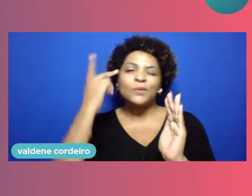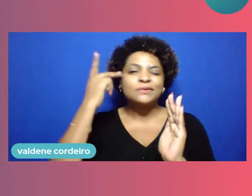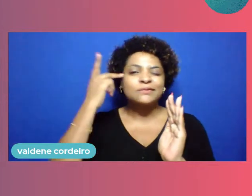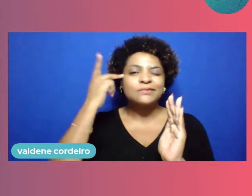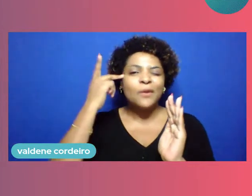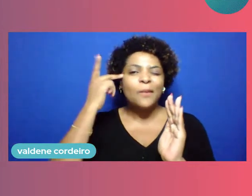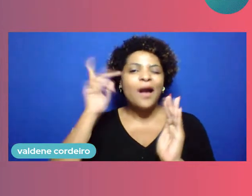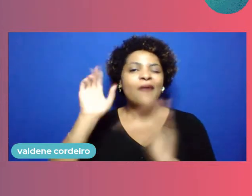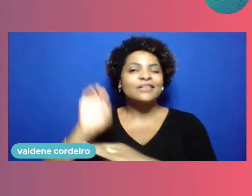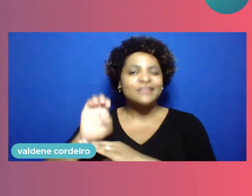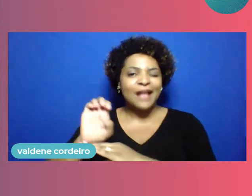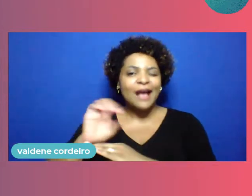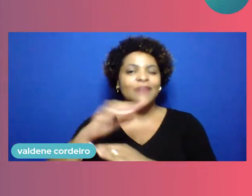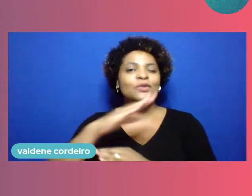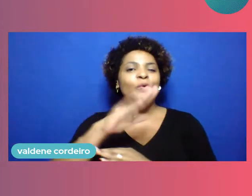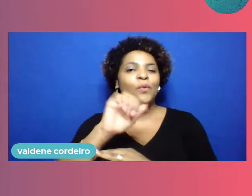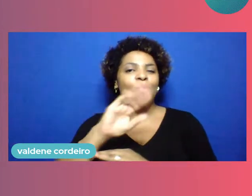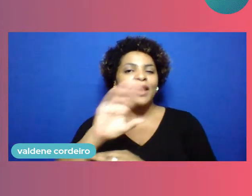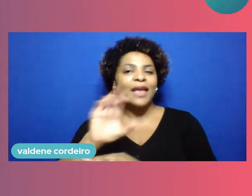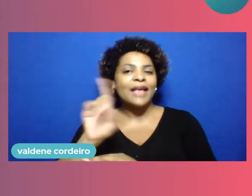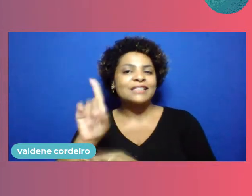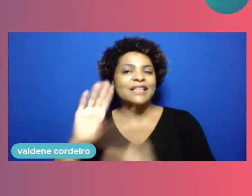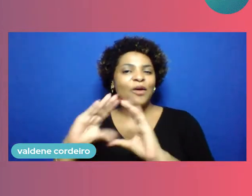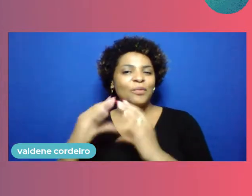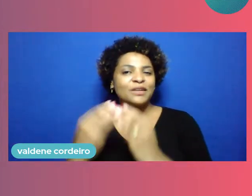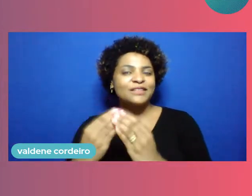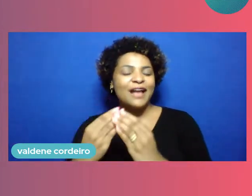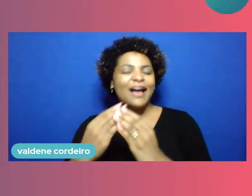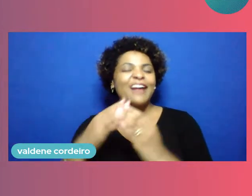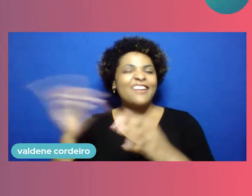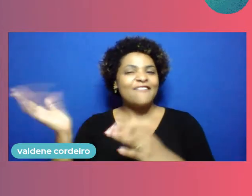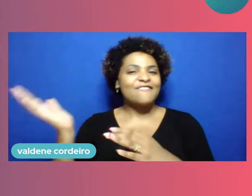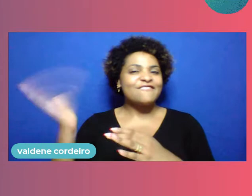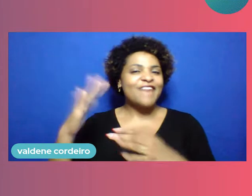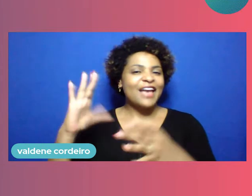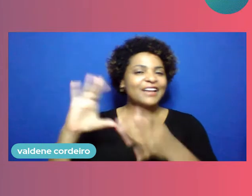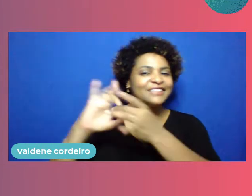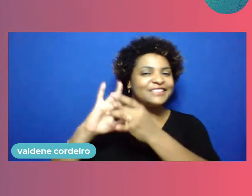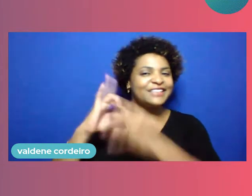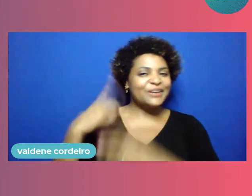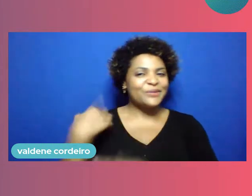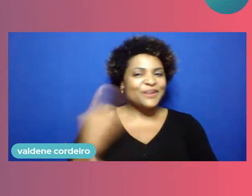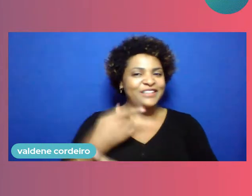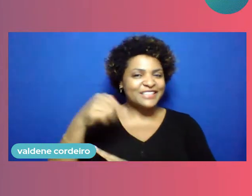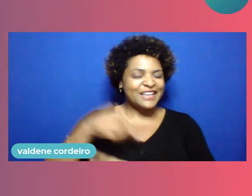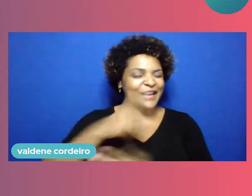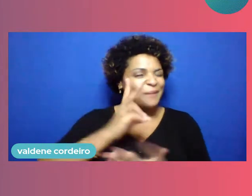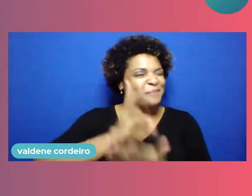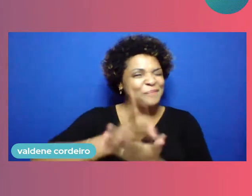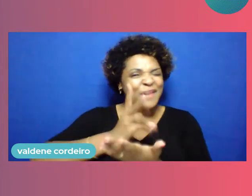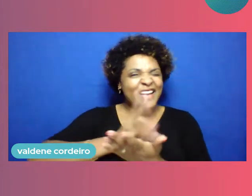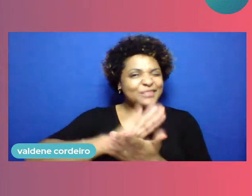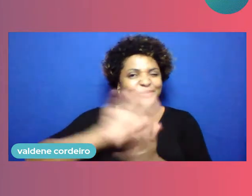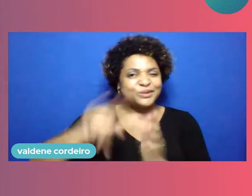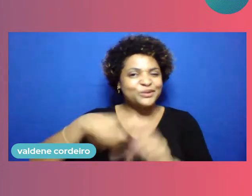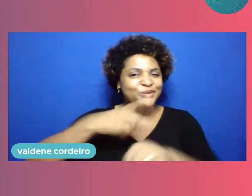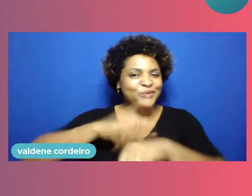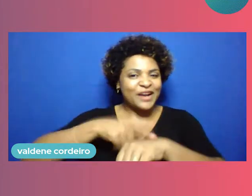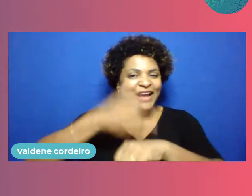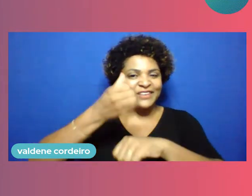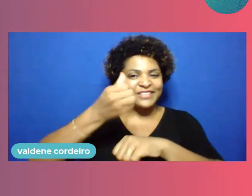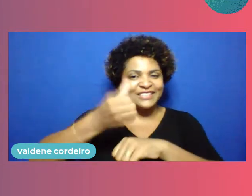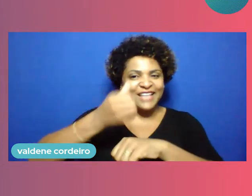Paulo conhecer a comunidade então sintonizem aí com a gente amanhã também mesmo canal aqui mesmo horário seis horas da tarde a gente